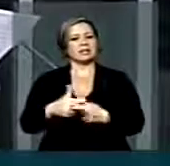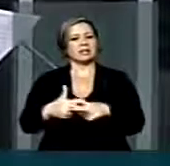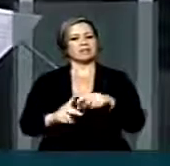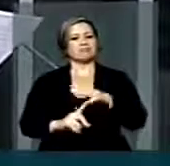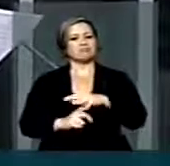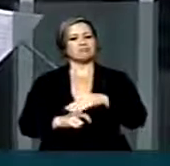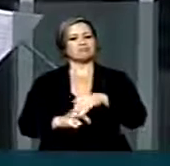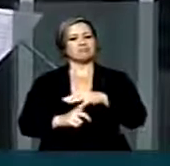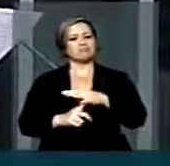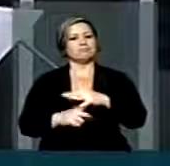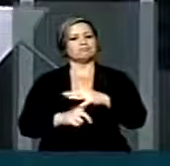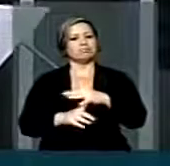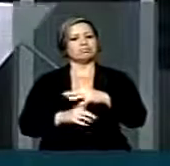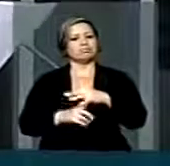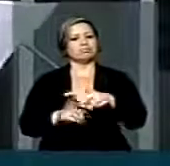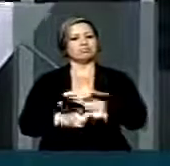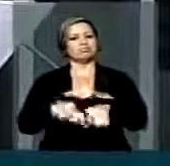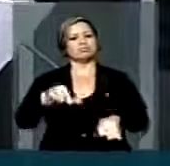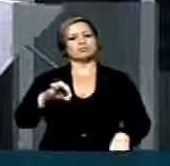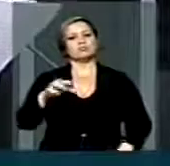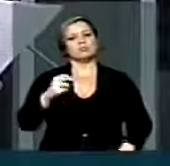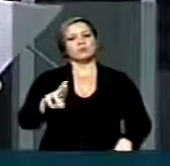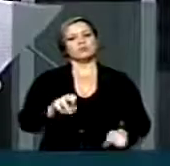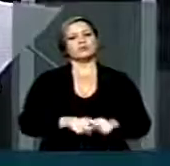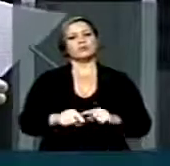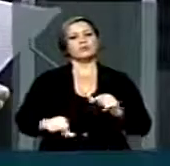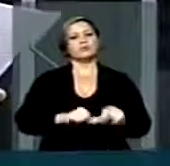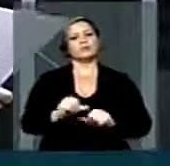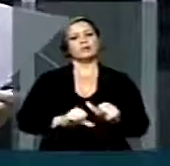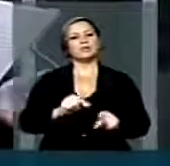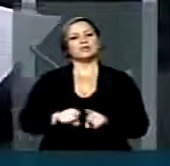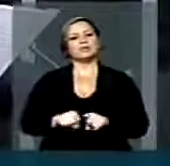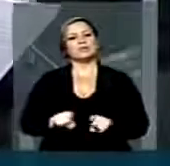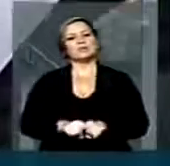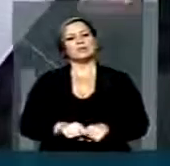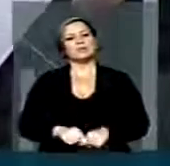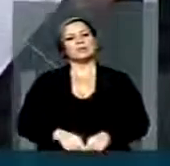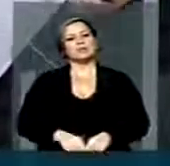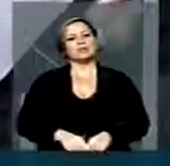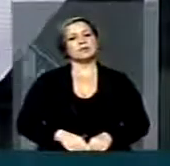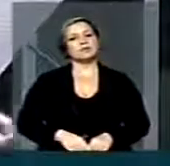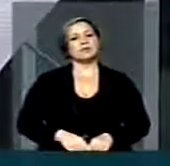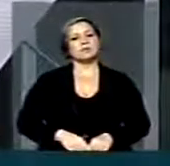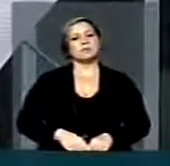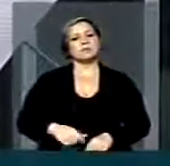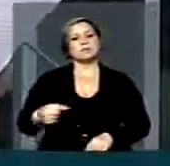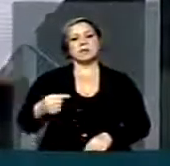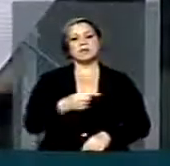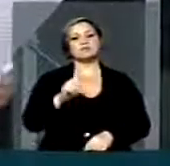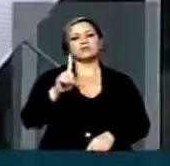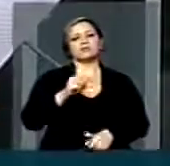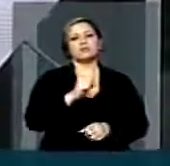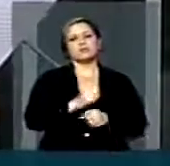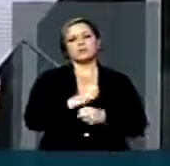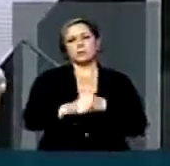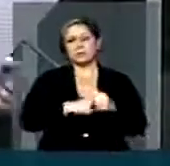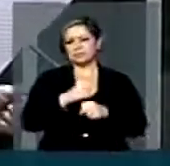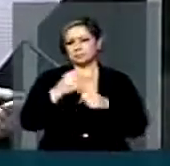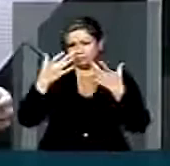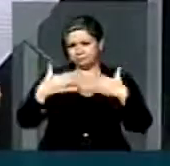motocicleta ofertado no mercado de consumo pelo período inferior a um ano. Vamos explicar.